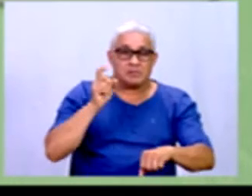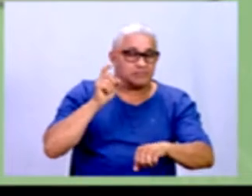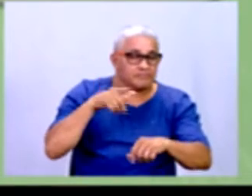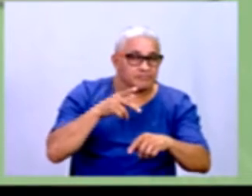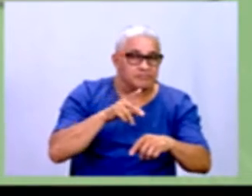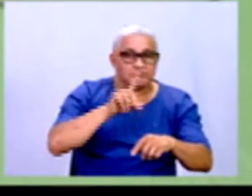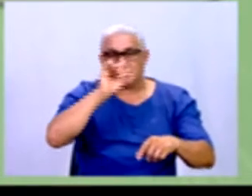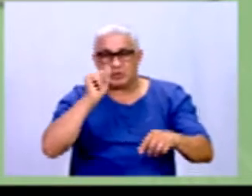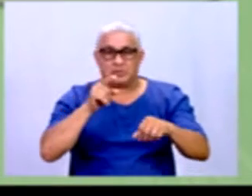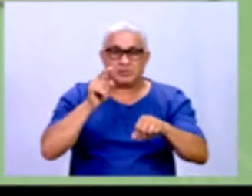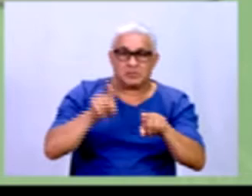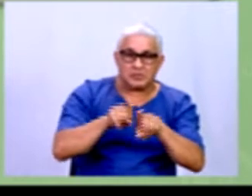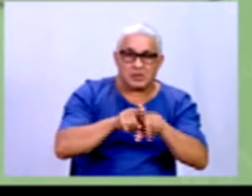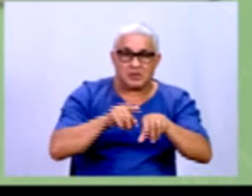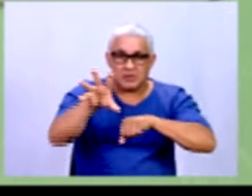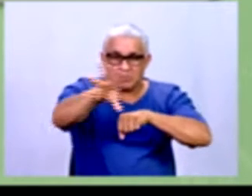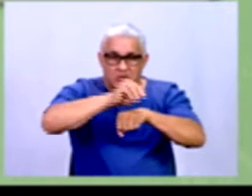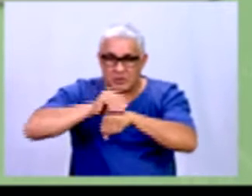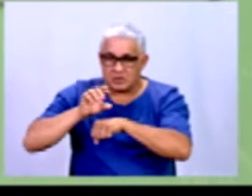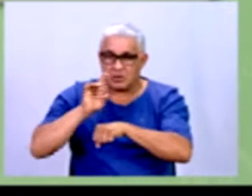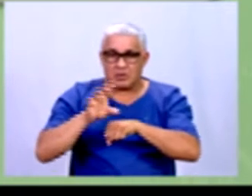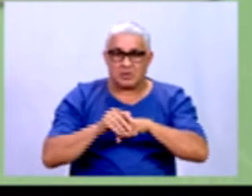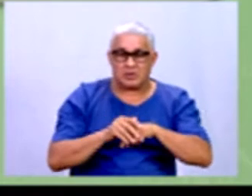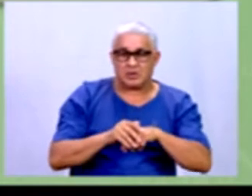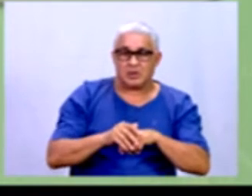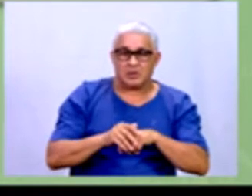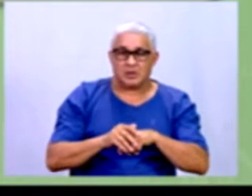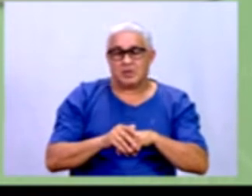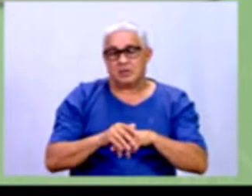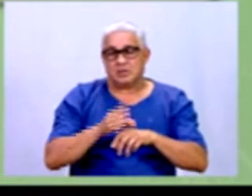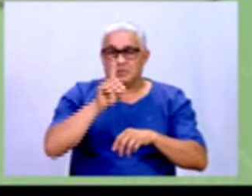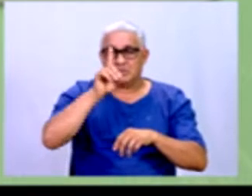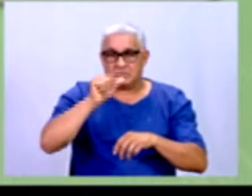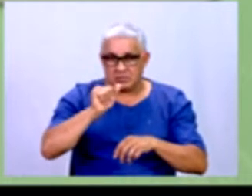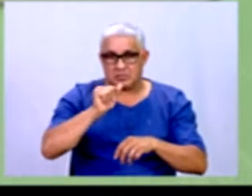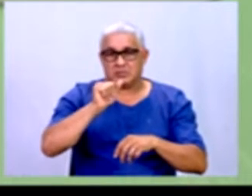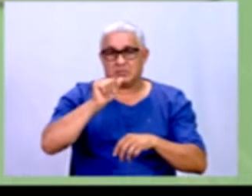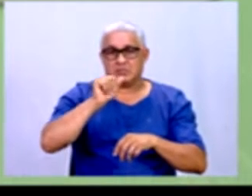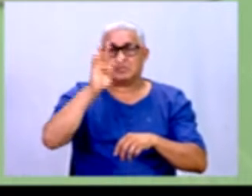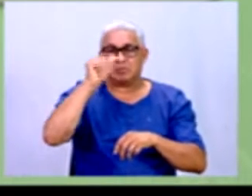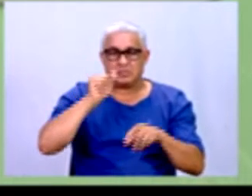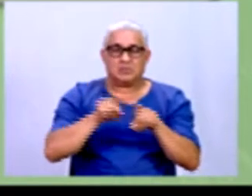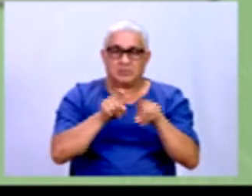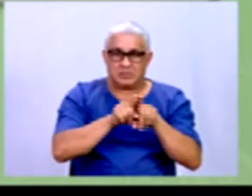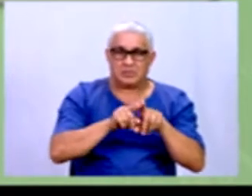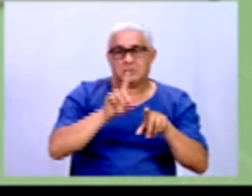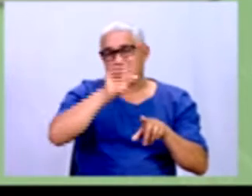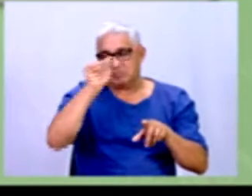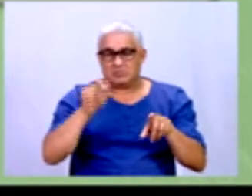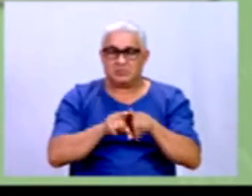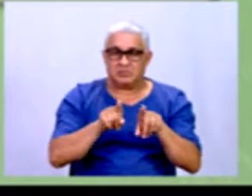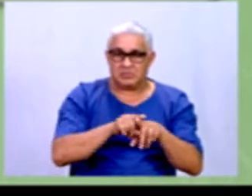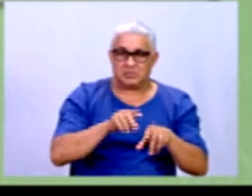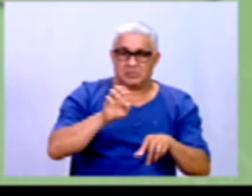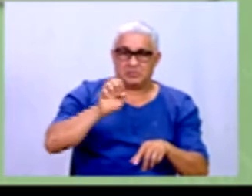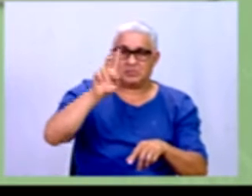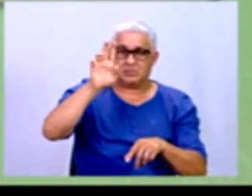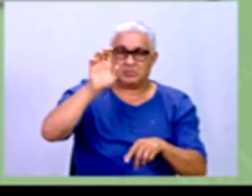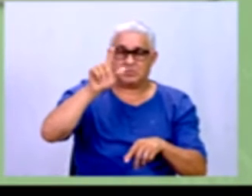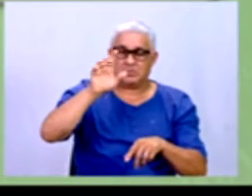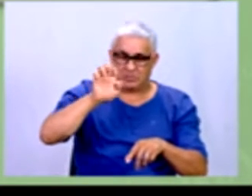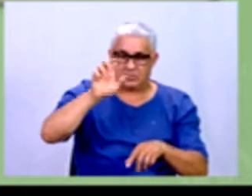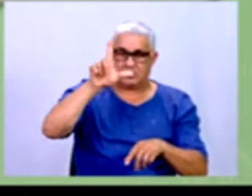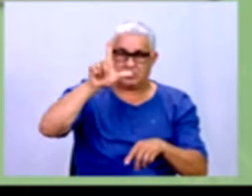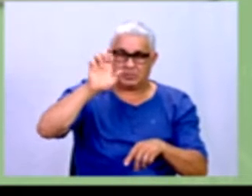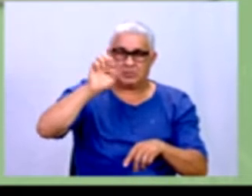Não são apenas o intervalo de datas, que são elementos. Também são características como a idade,